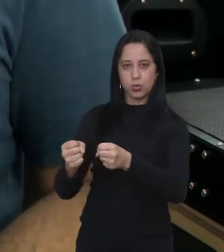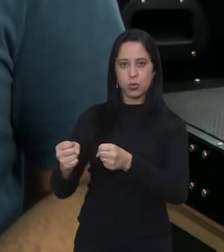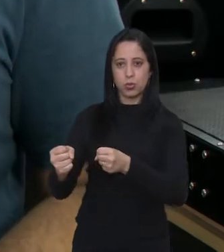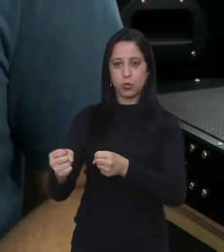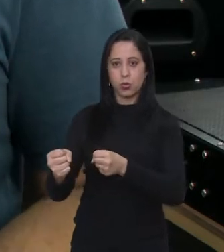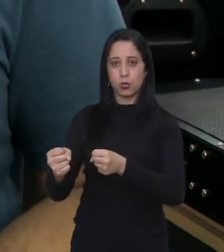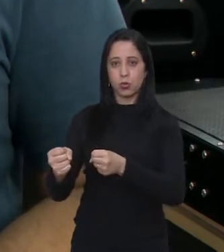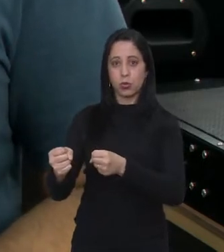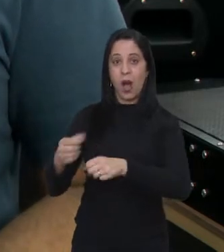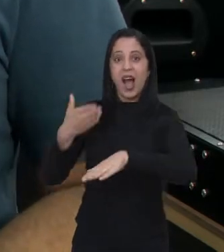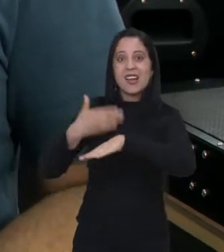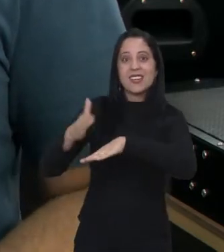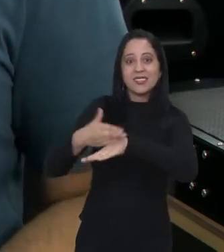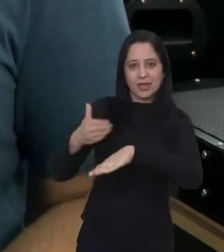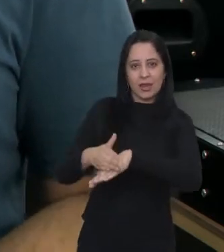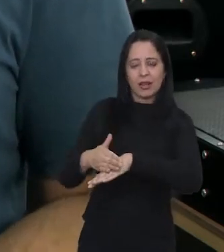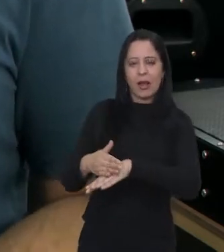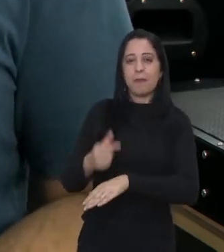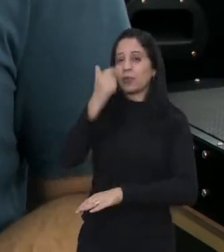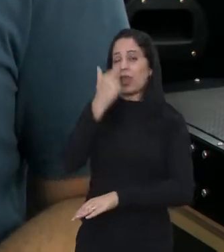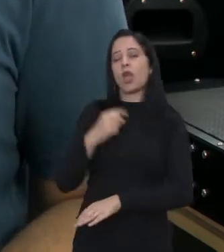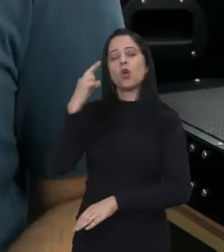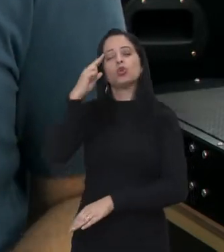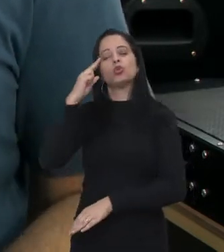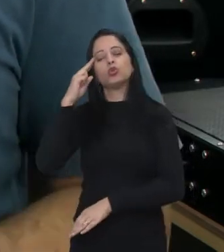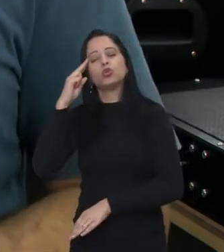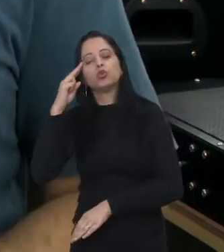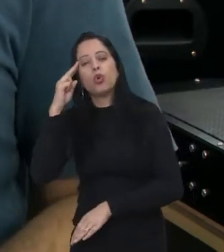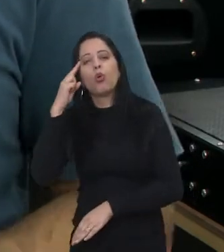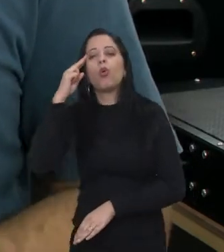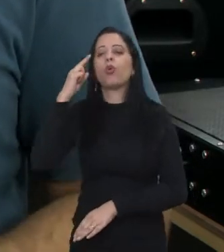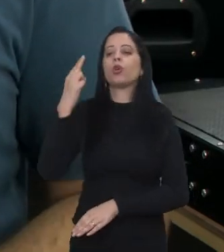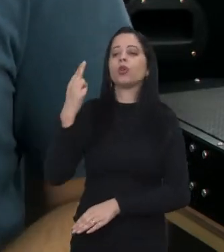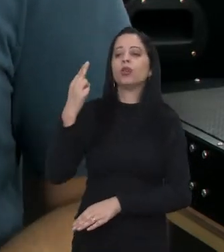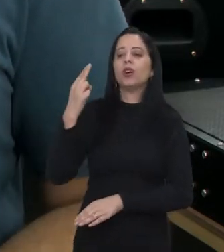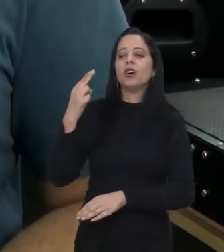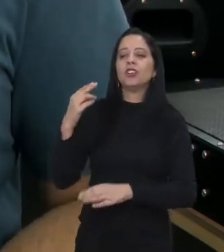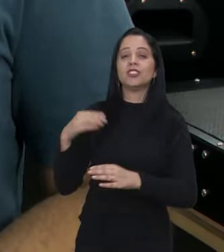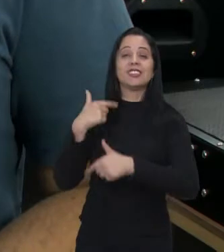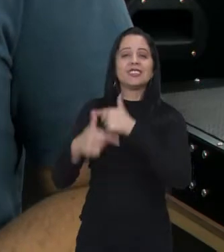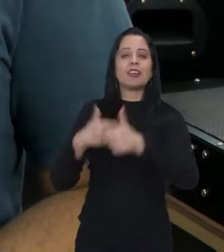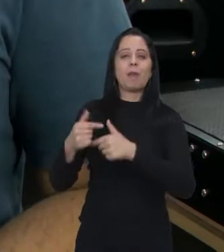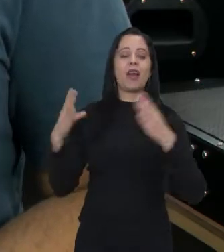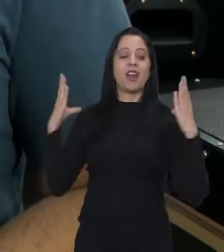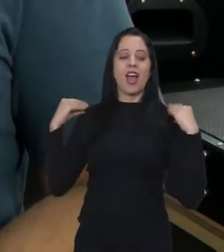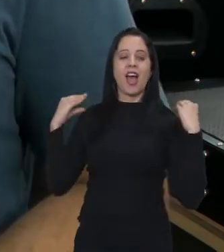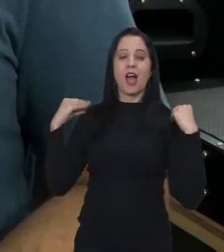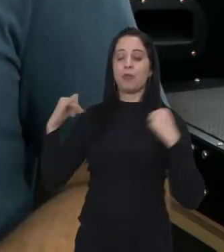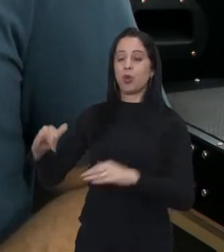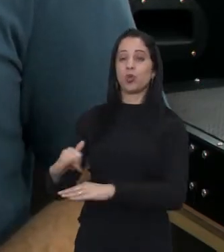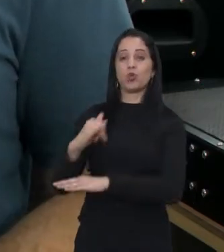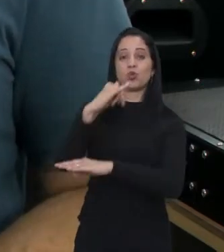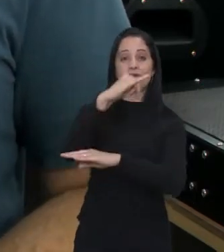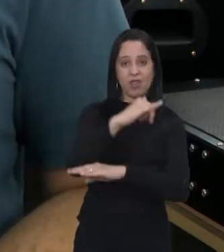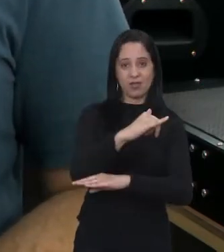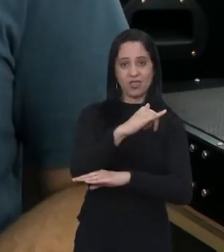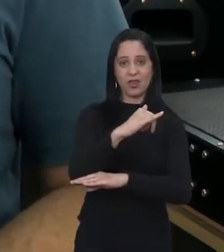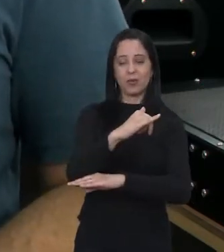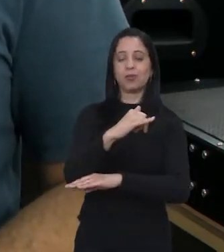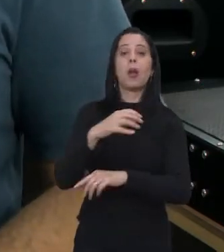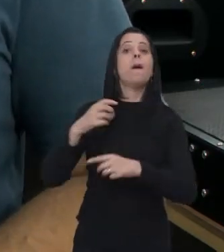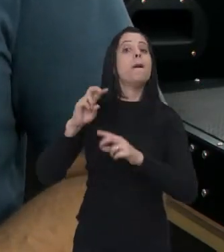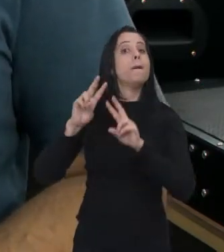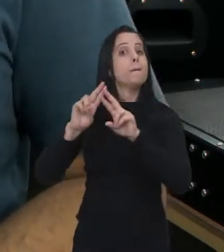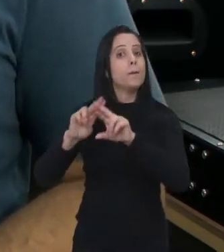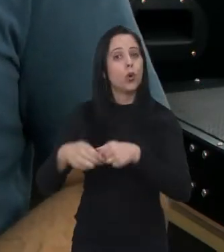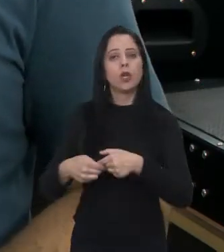Iniciamos no fundo de casa, foi eu e meu irmão, começamos a fabricar algumas peças para simulador e a gente participou do processo seletivo no